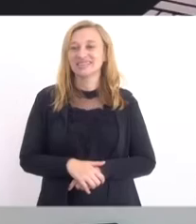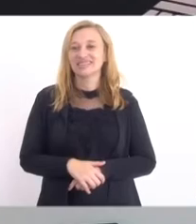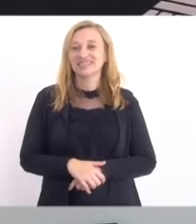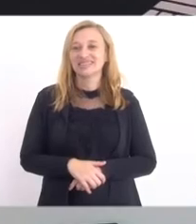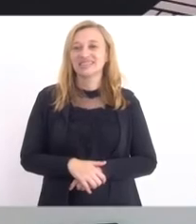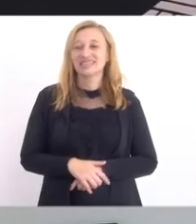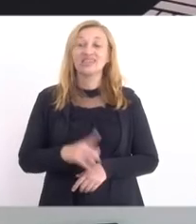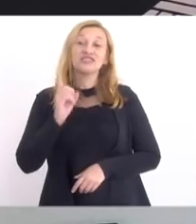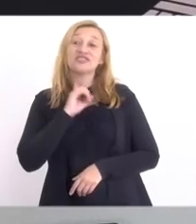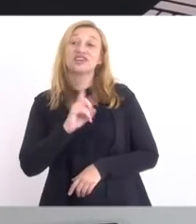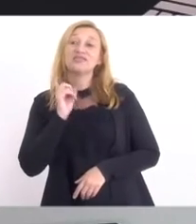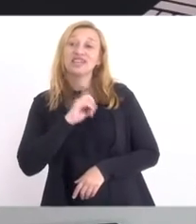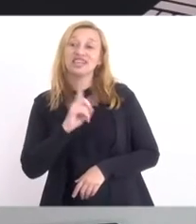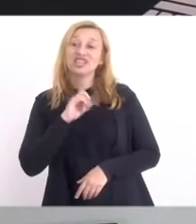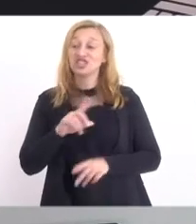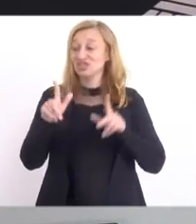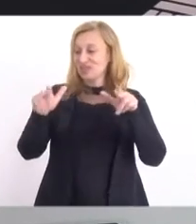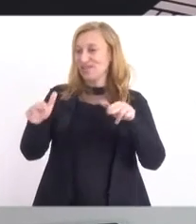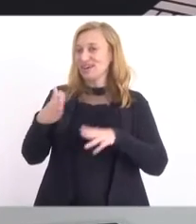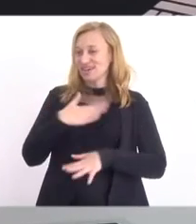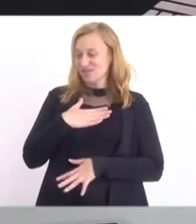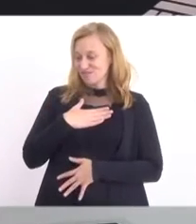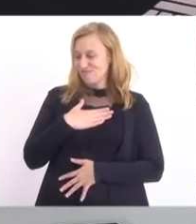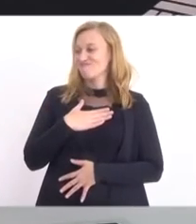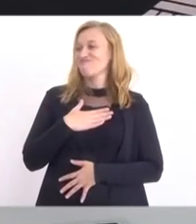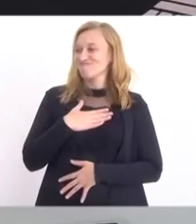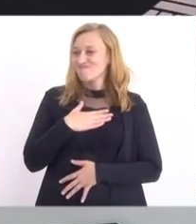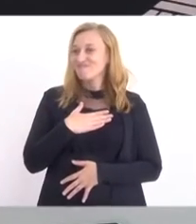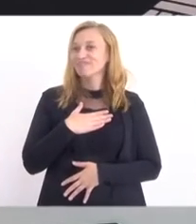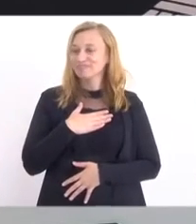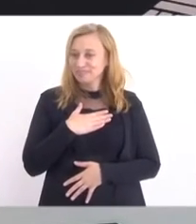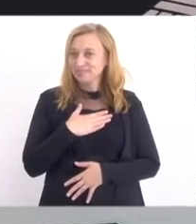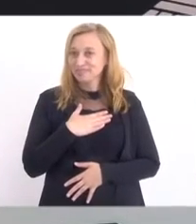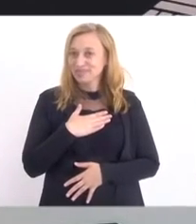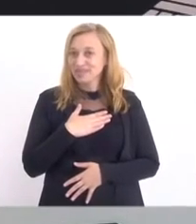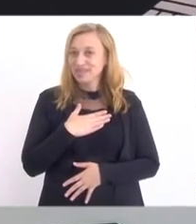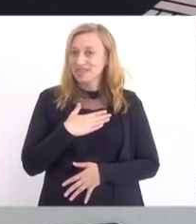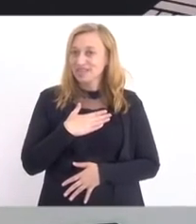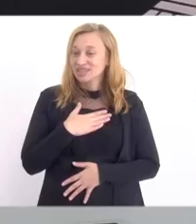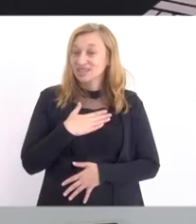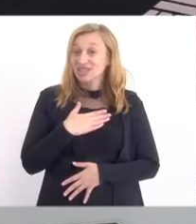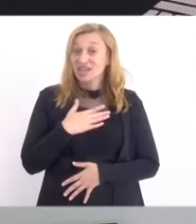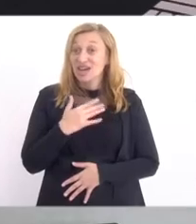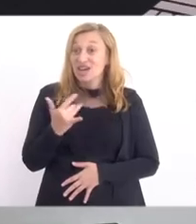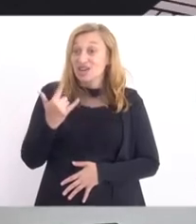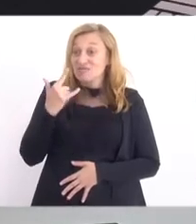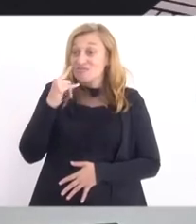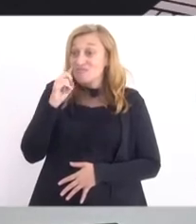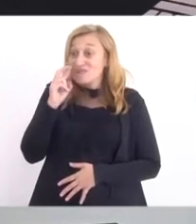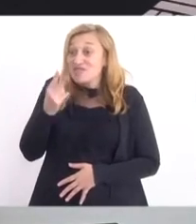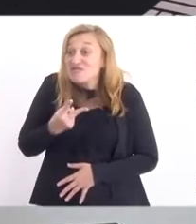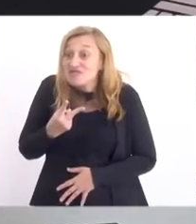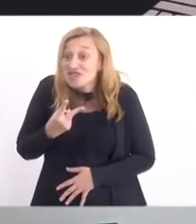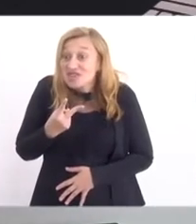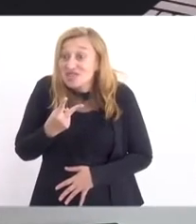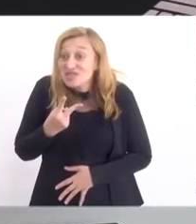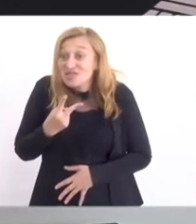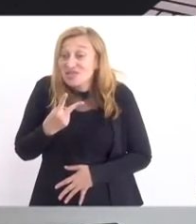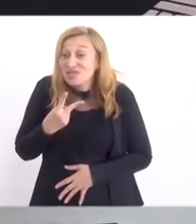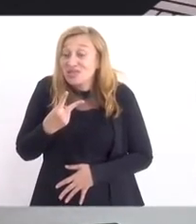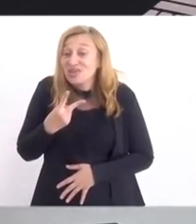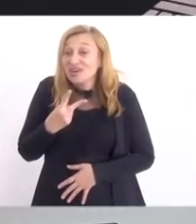flamenguista como eu, me pegou em flagrante, lá no Flamengo,